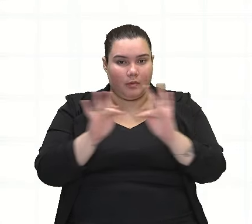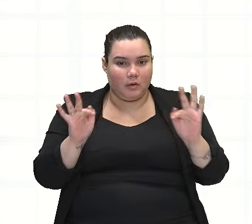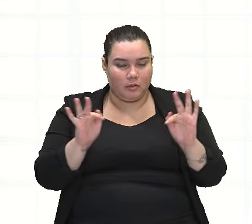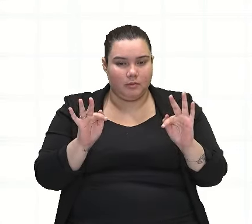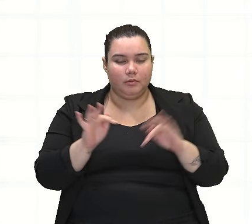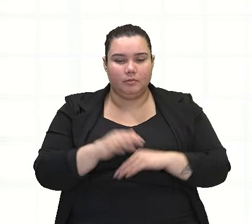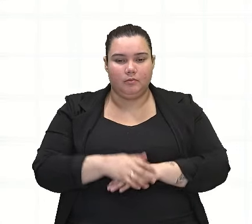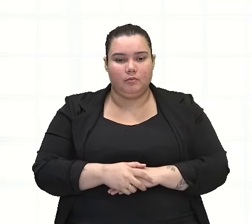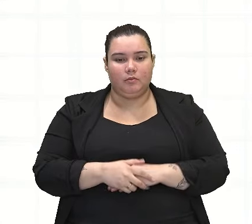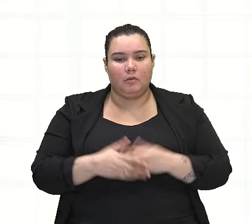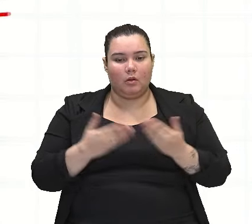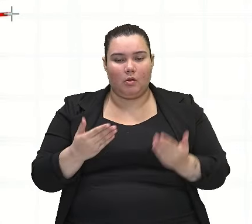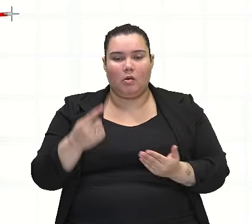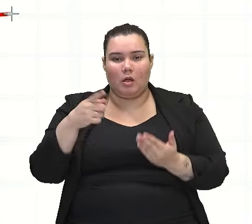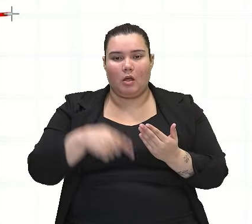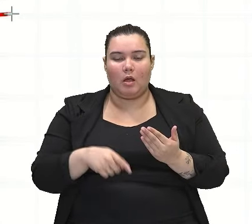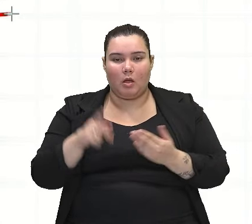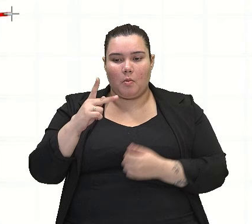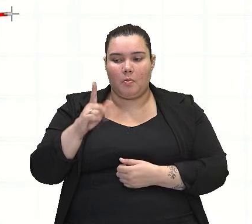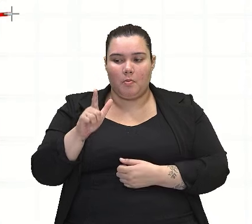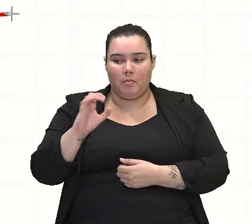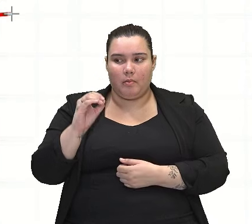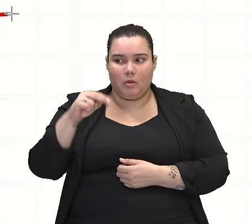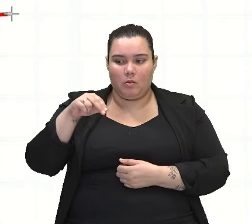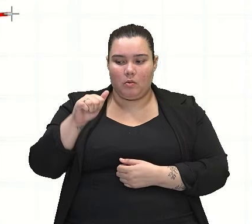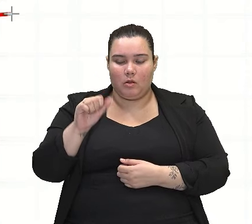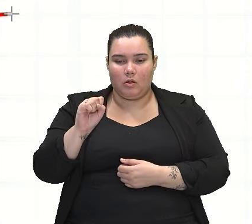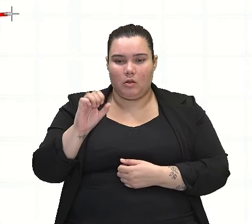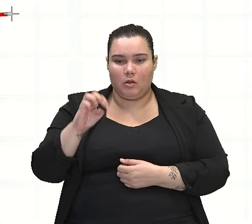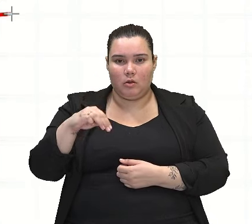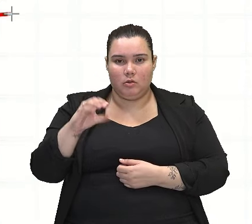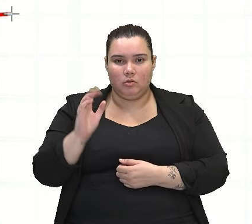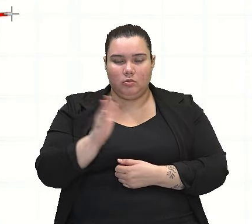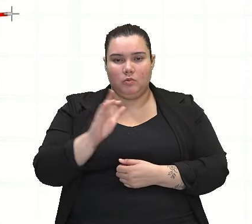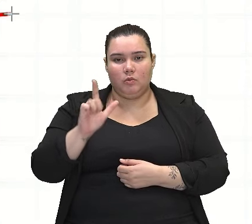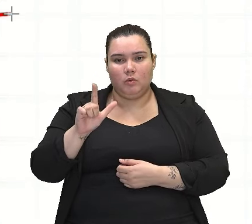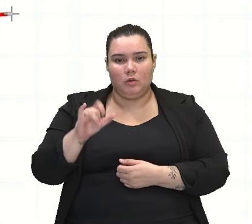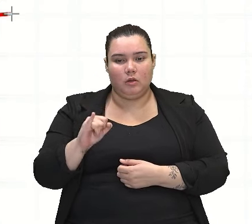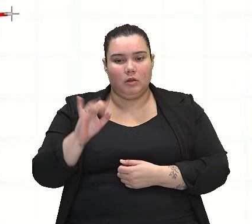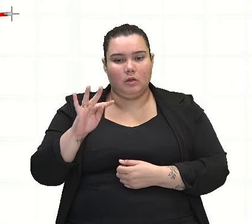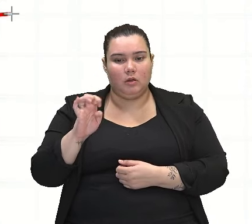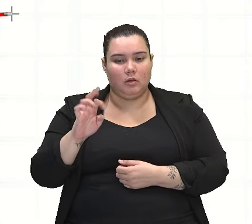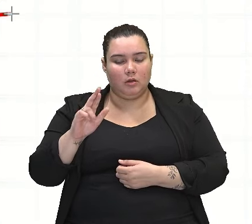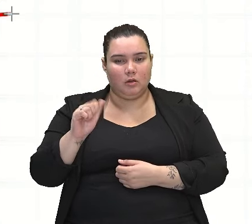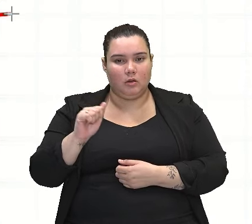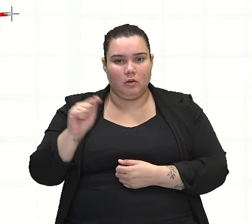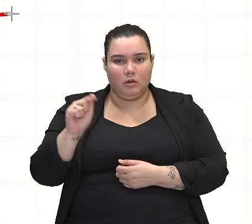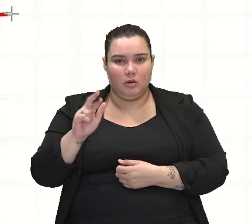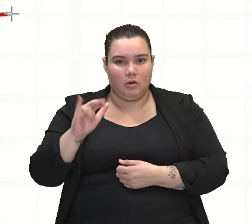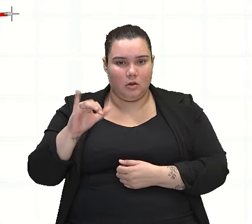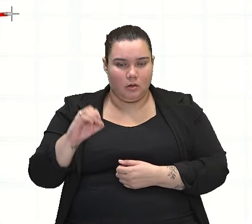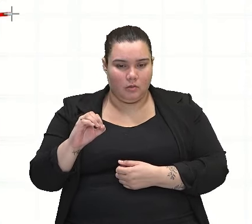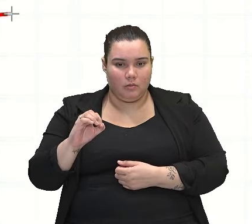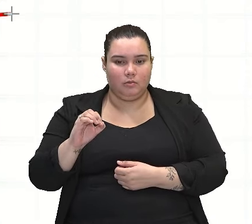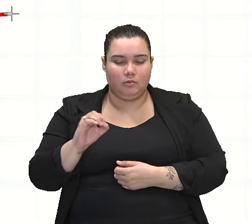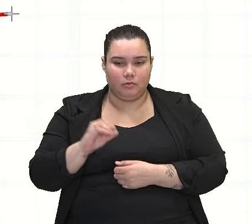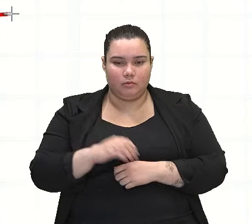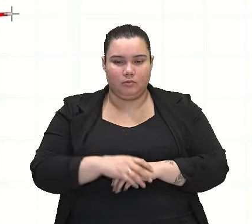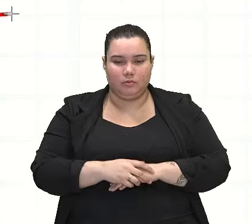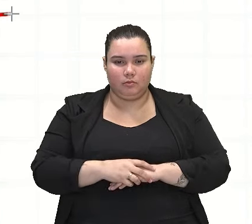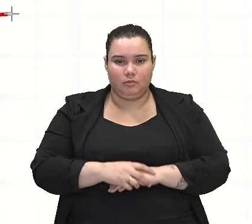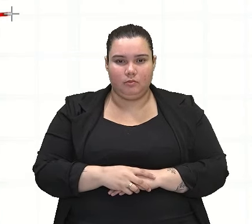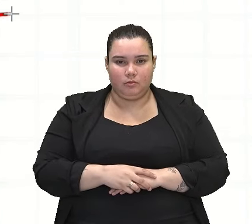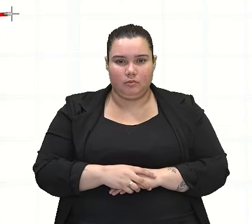de um pleonasmo literário. E aí nós temos que fazer essa diferença do pleonasmo literário e do